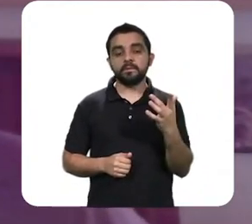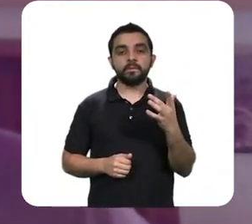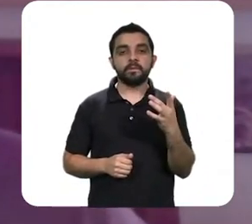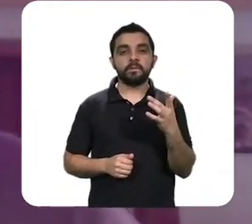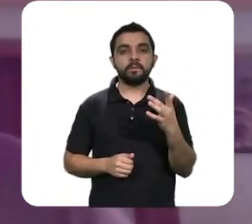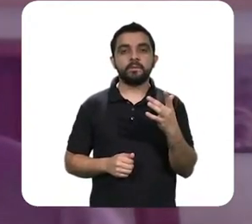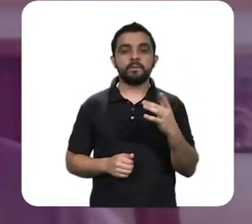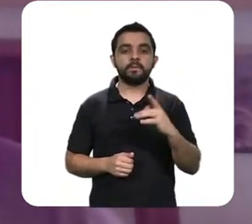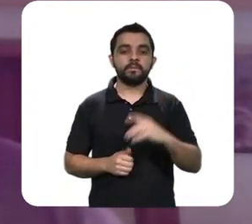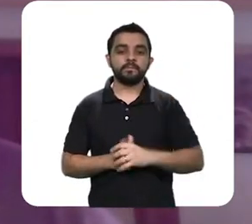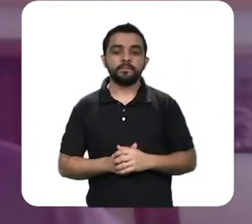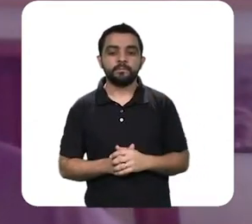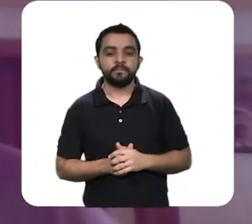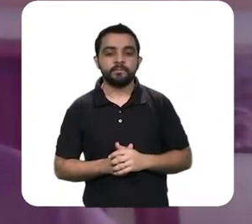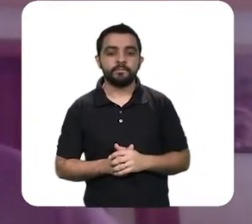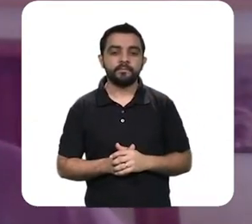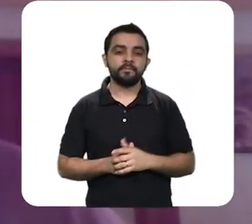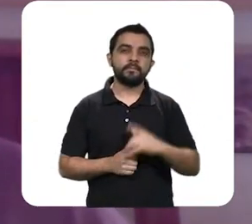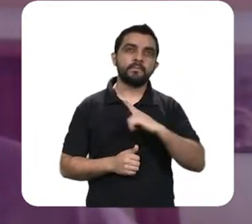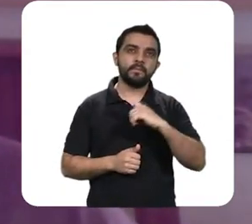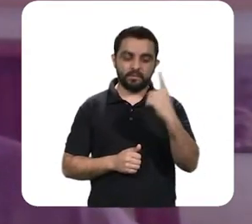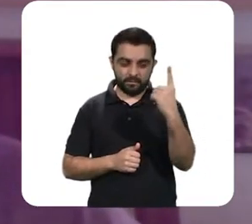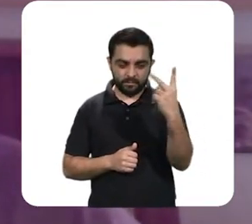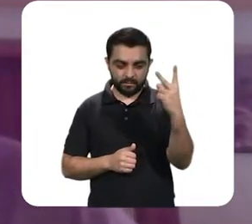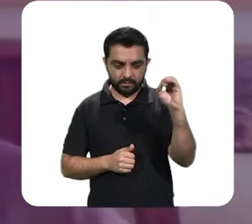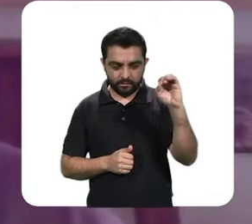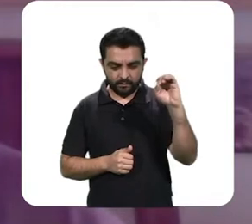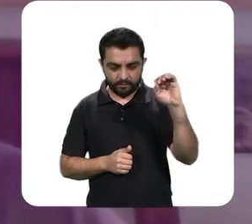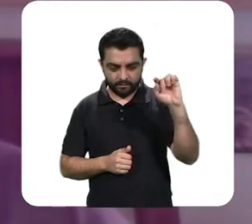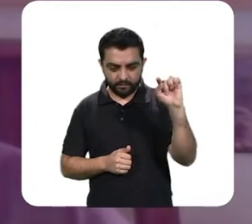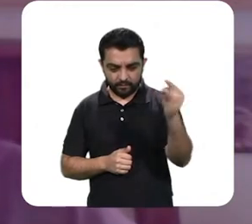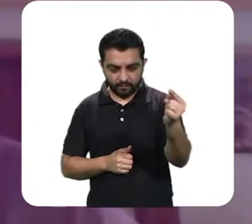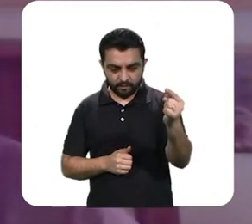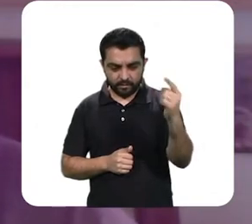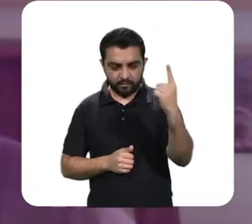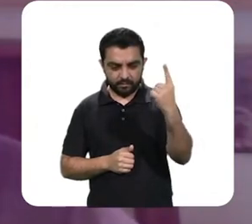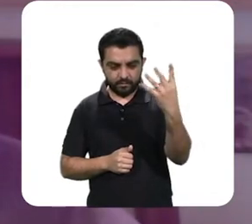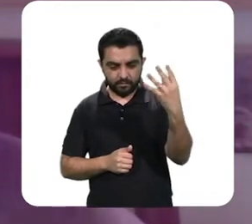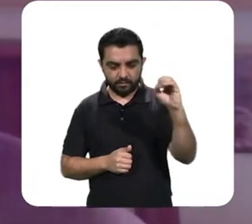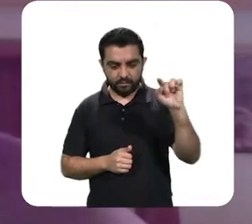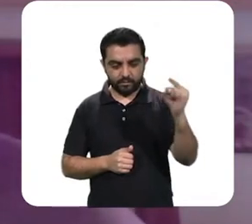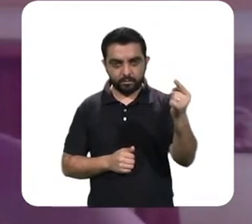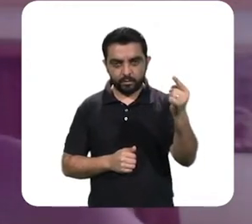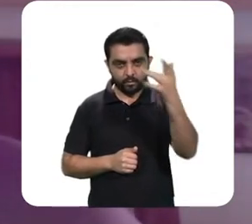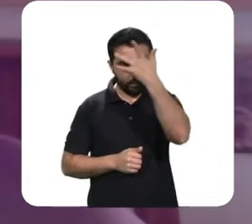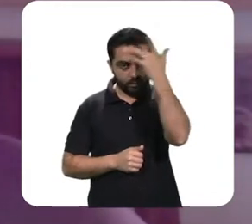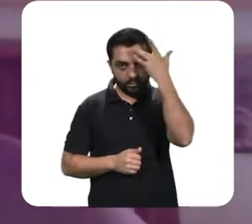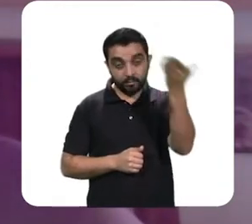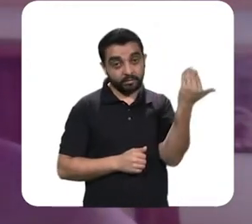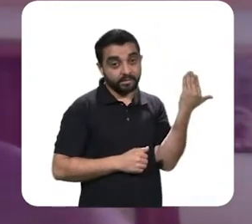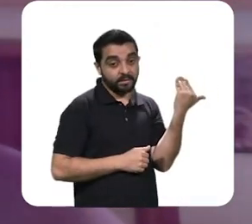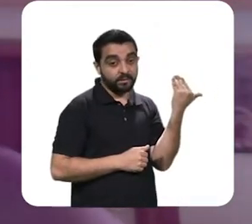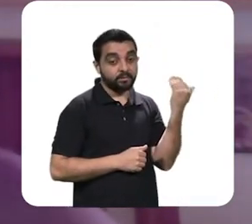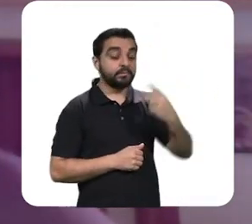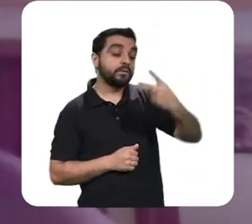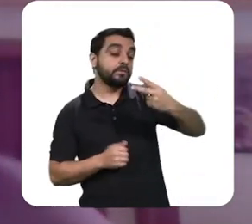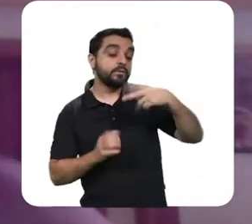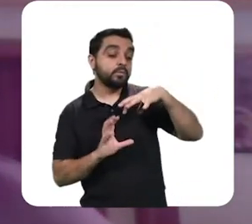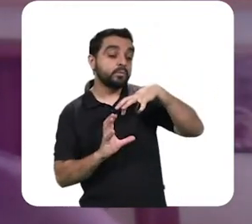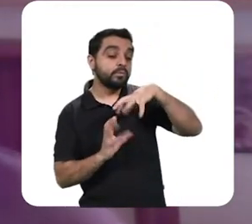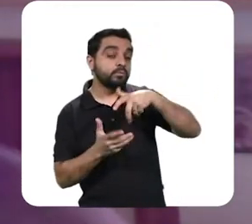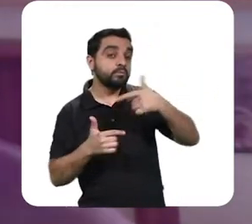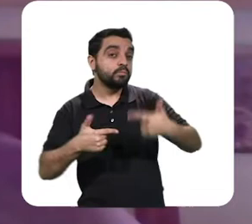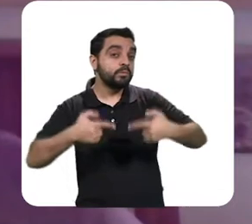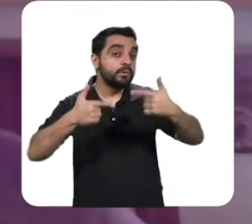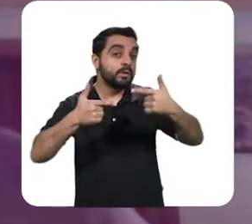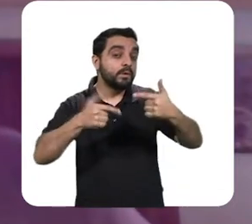o Exército tem 120 ou 140 mil homens, bem pequenininha, quando começa a Segunda Guerra Mundial, esse Exército já tem um milhão e meio